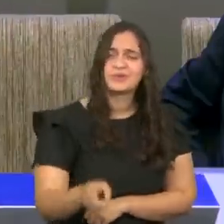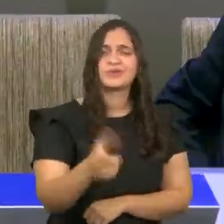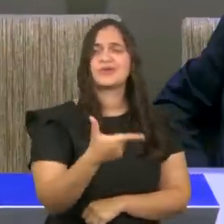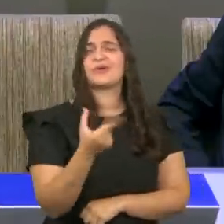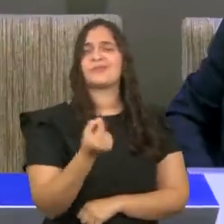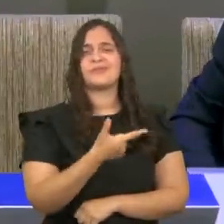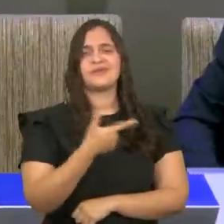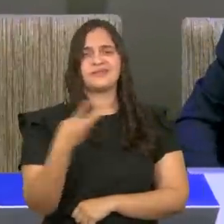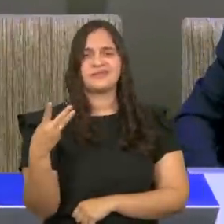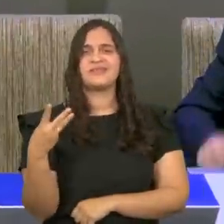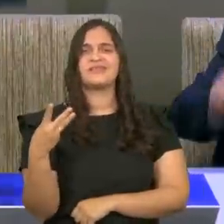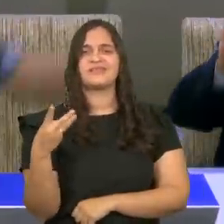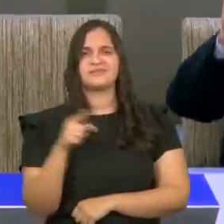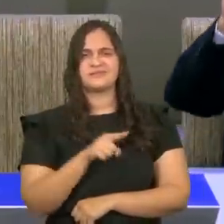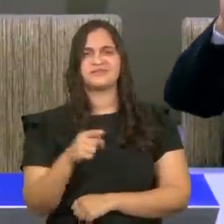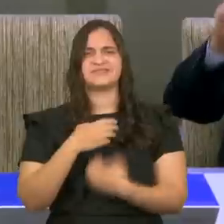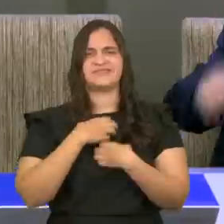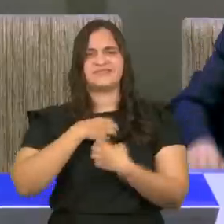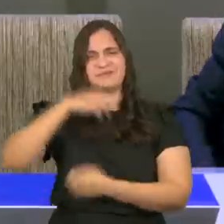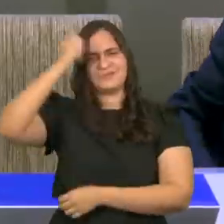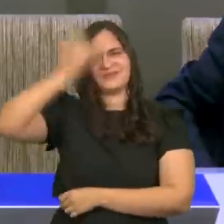sentindo, a presença, de Jesus,